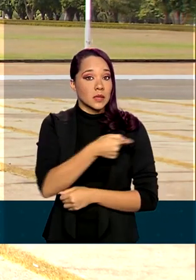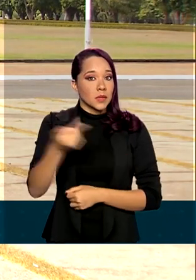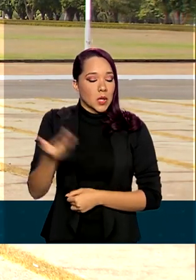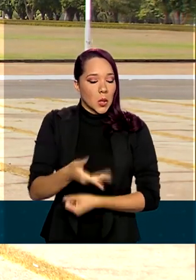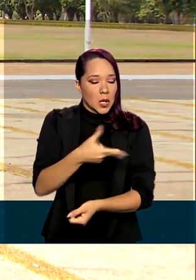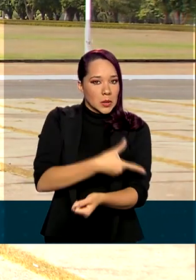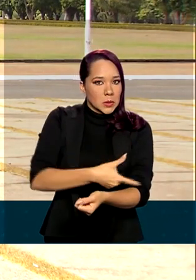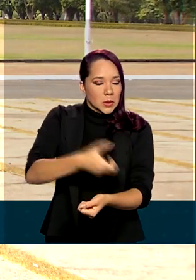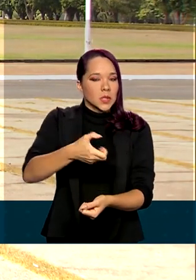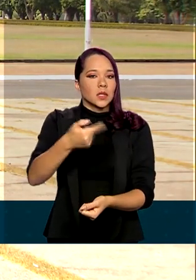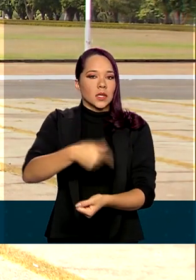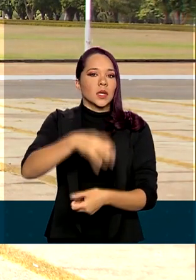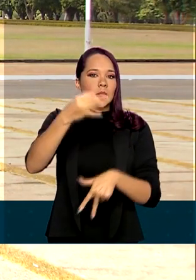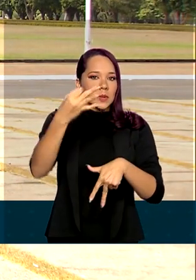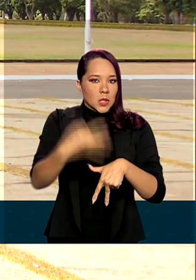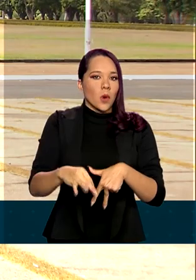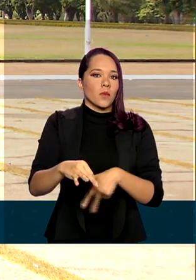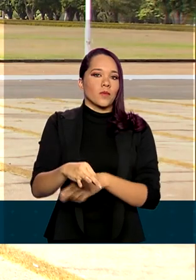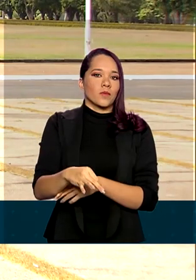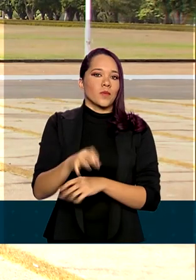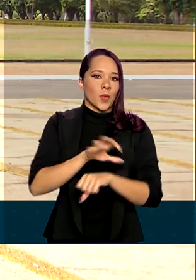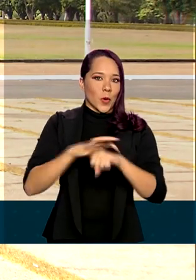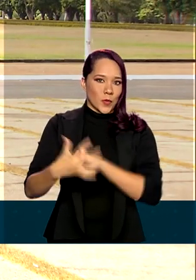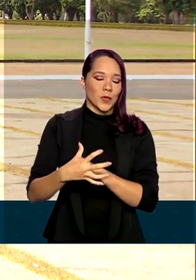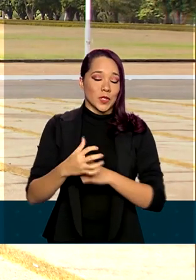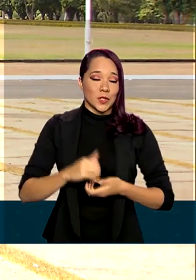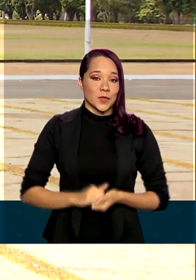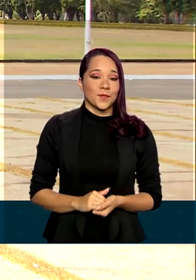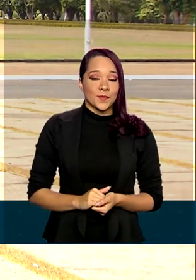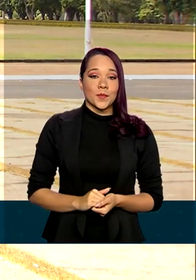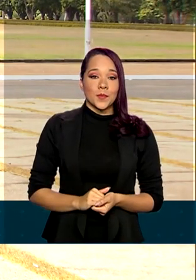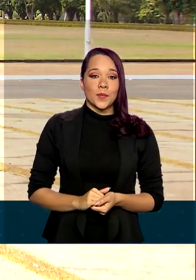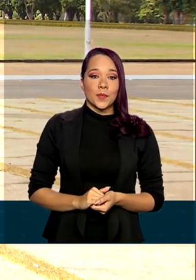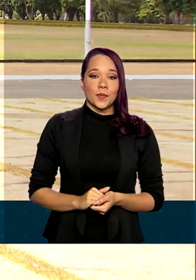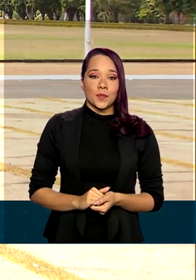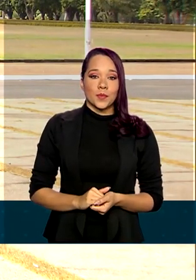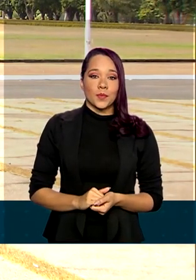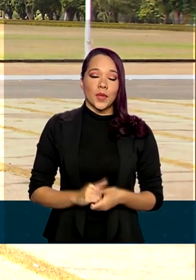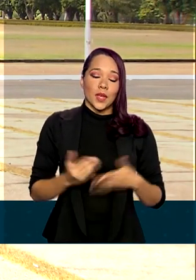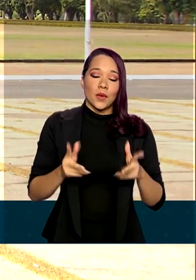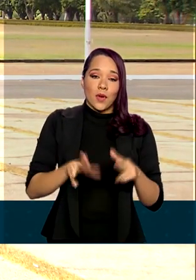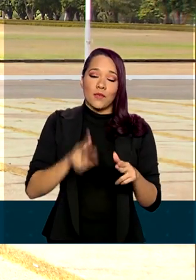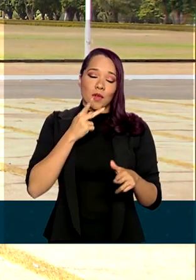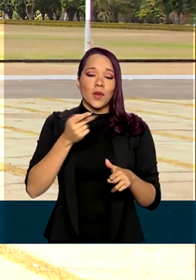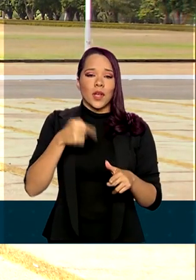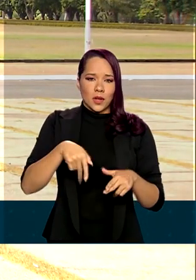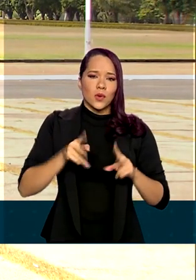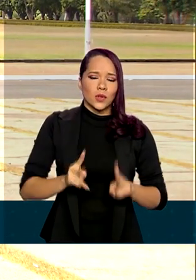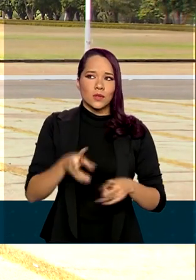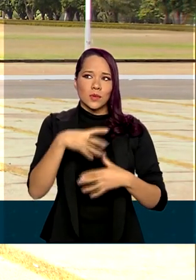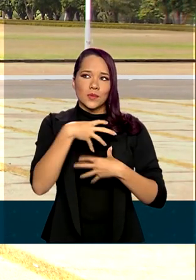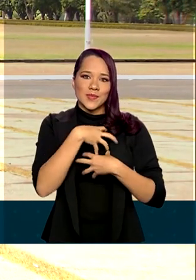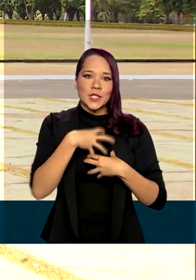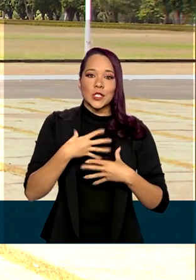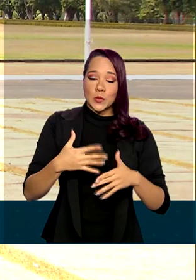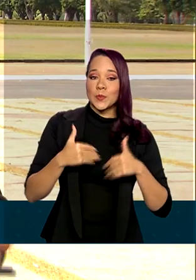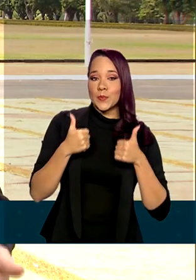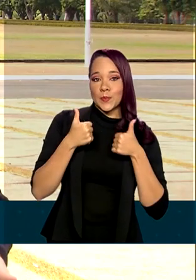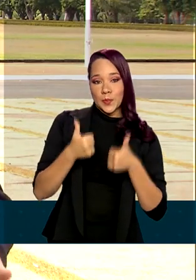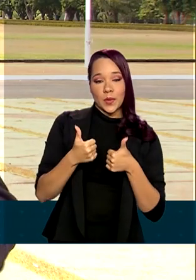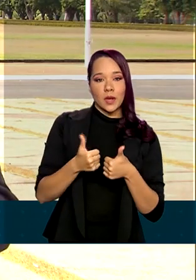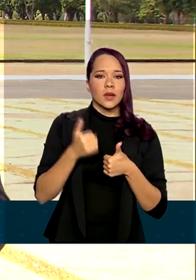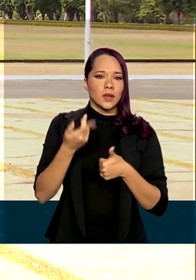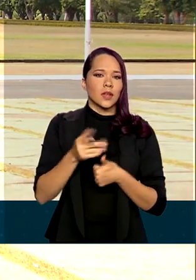positivo novamente para a Covid-19, mas, como eu disse, ele continua se sentindo bem. E